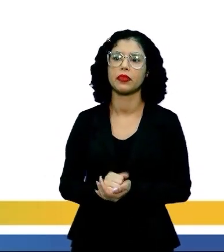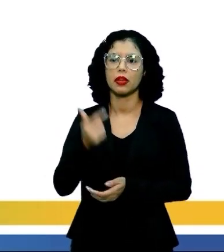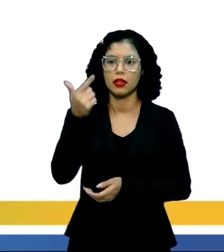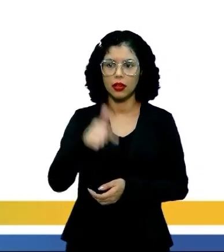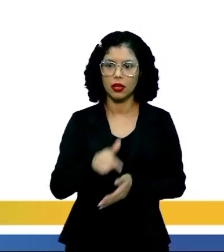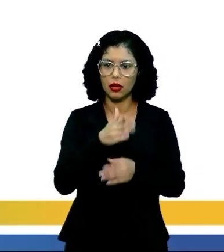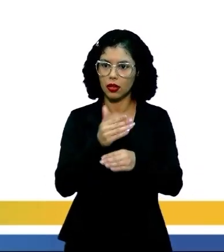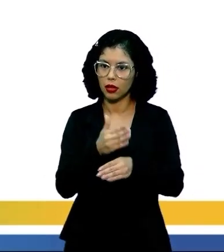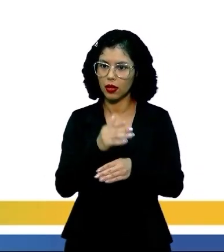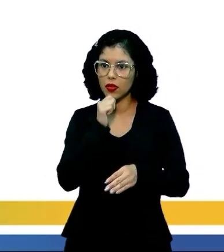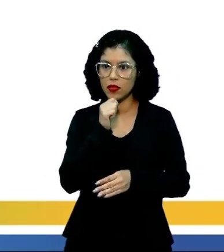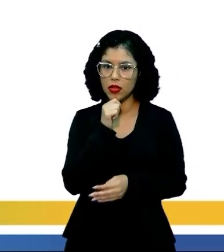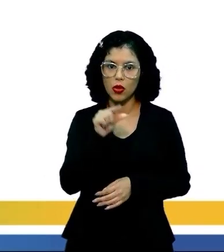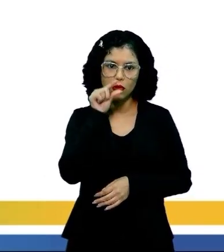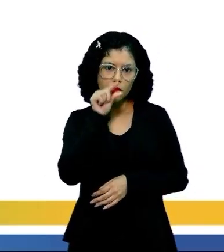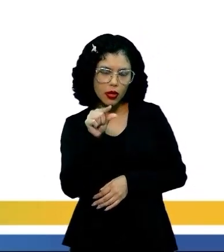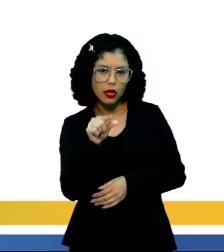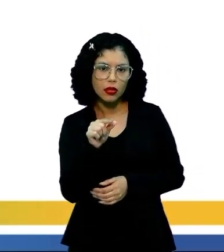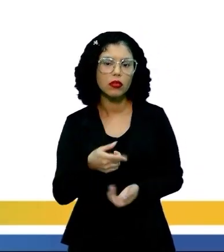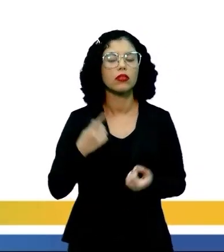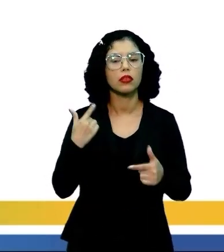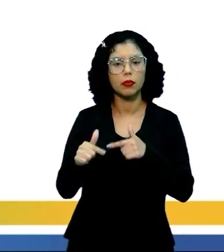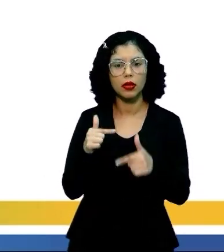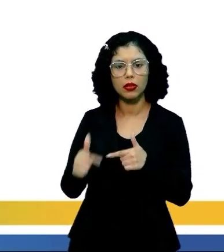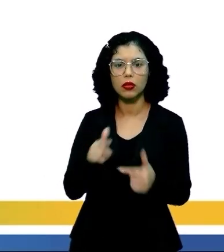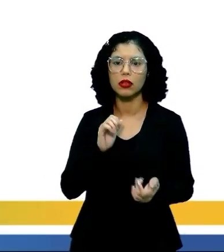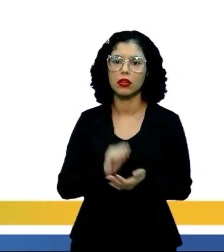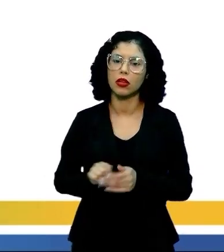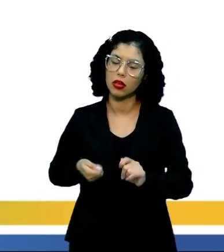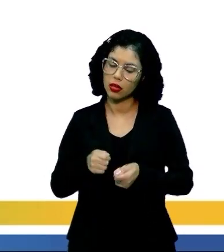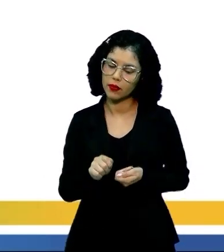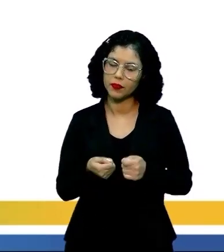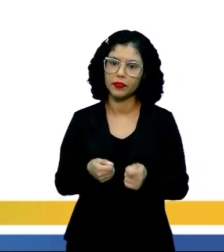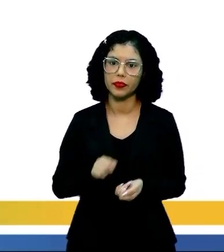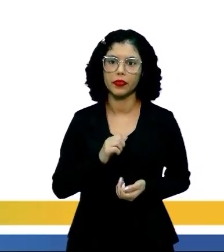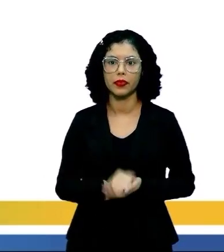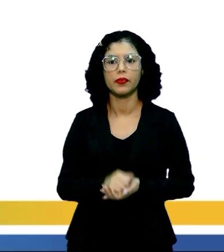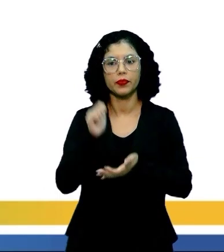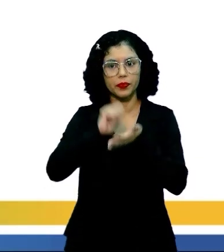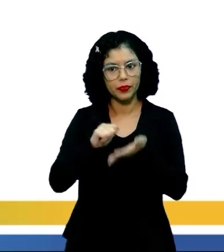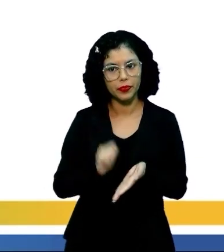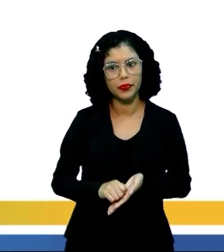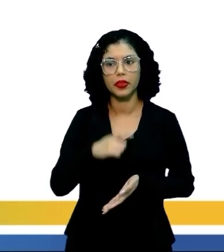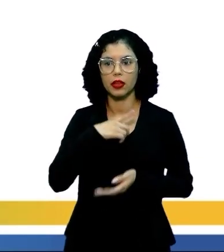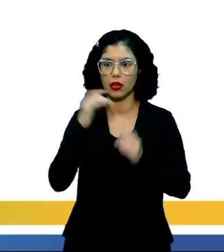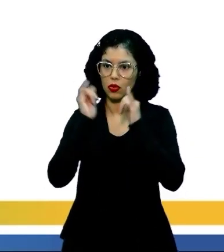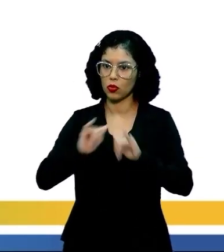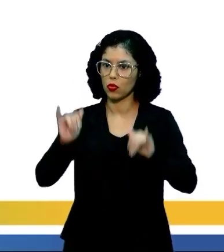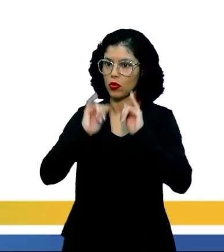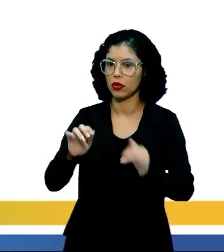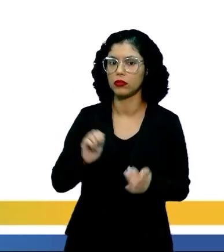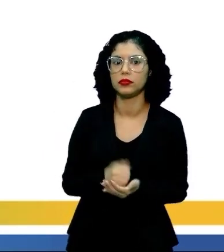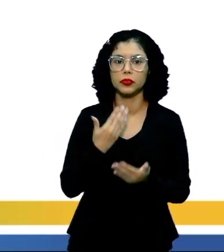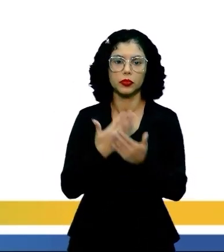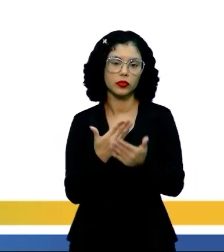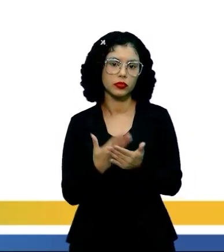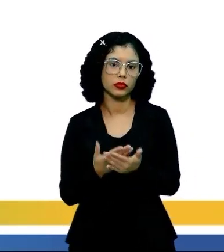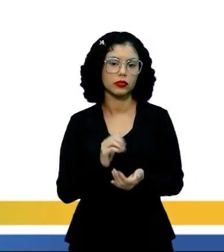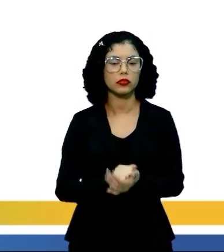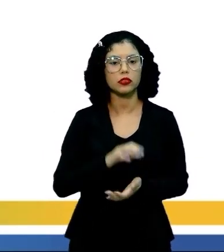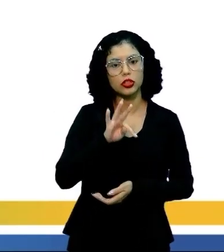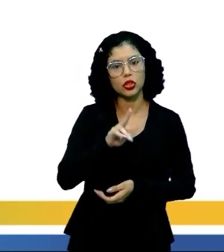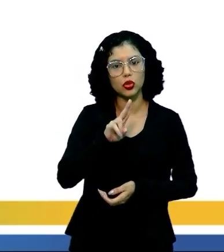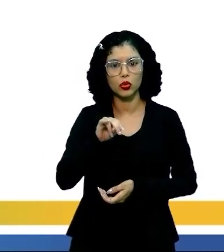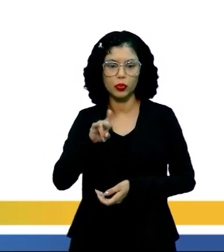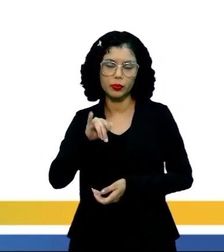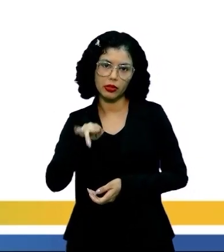repartição, os pequenos empregados, amanuenses e escreventes, tendo notícia desse seu estudo